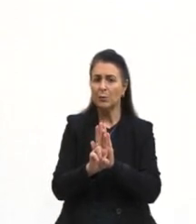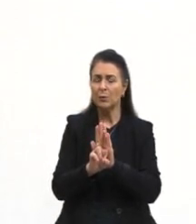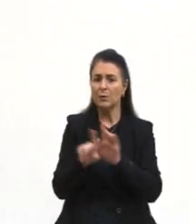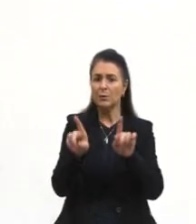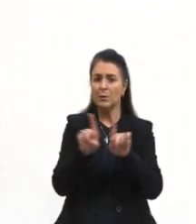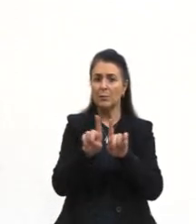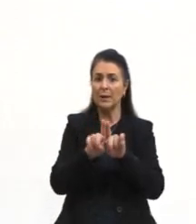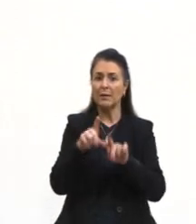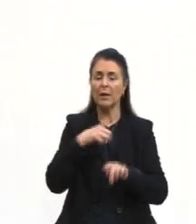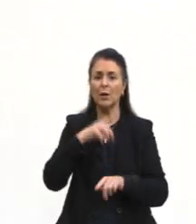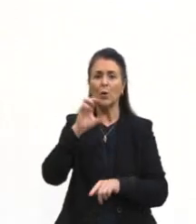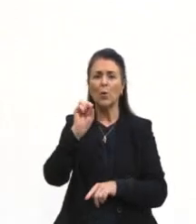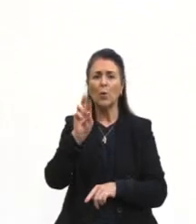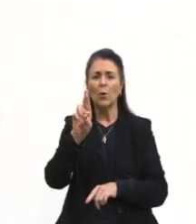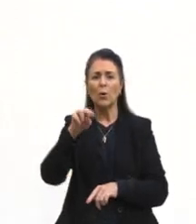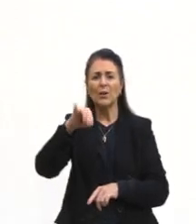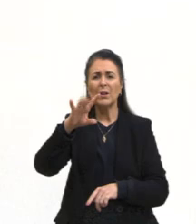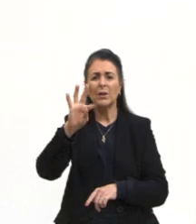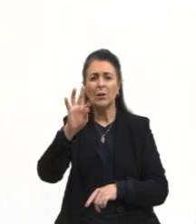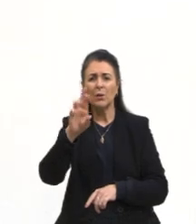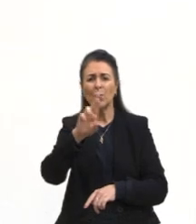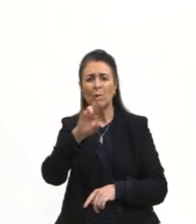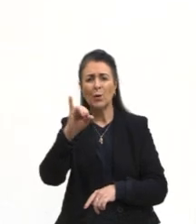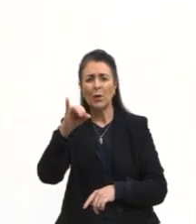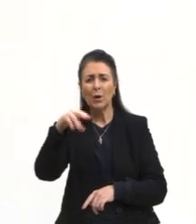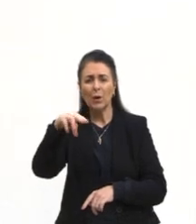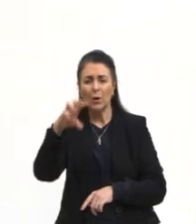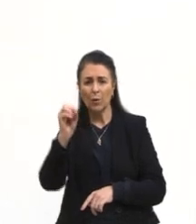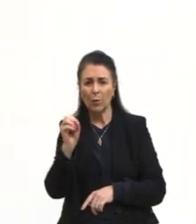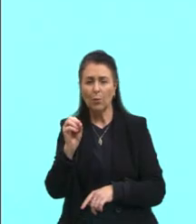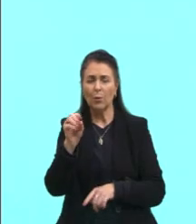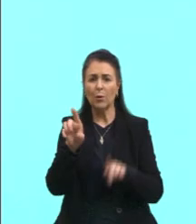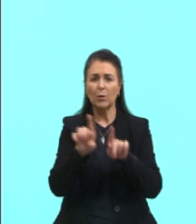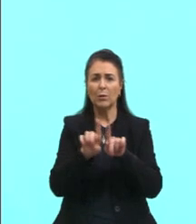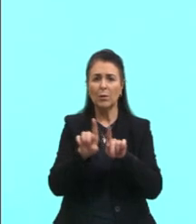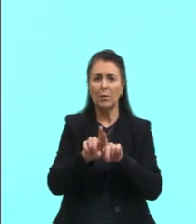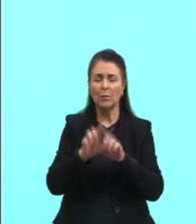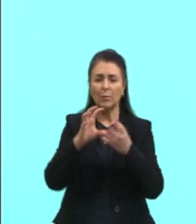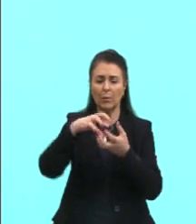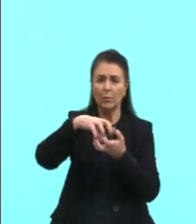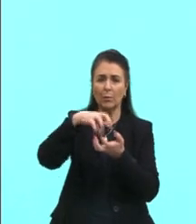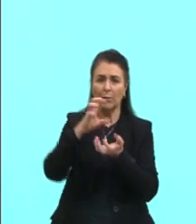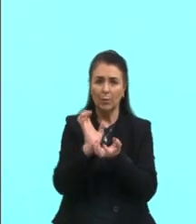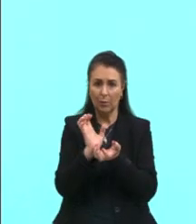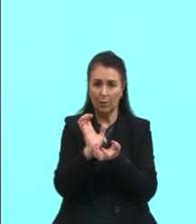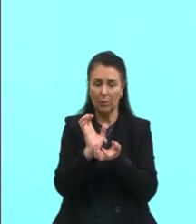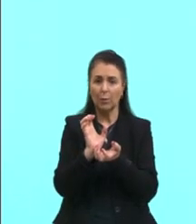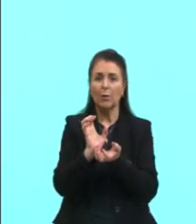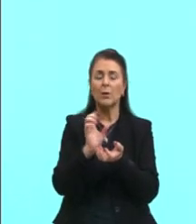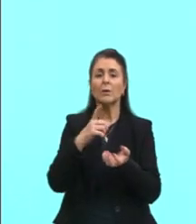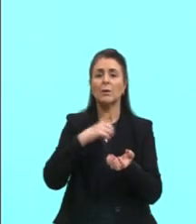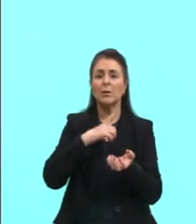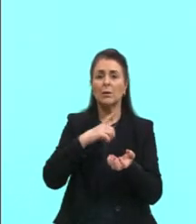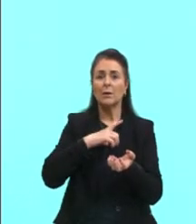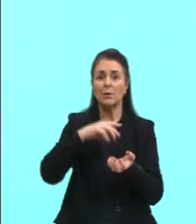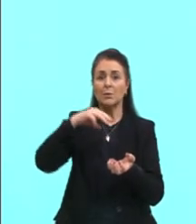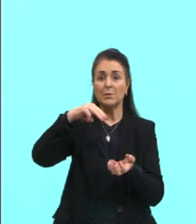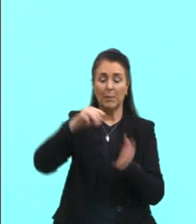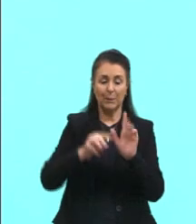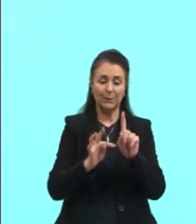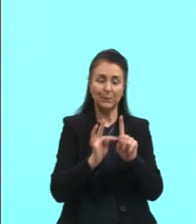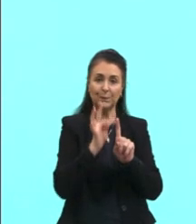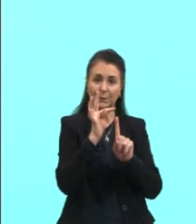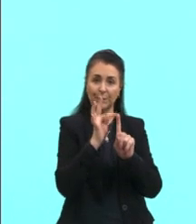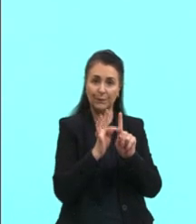ornitorrinco, os diferentões. Eles são ovíporos com cloaca. Os metatéricos, os